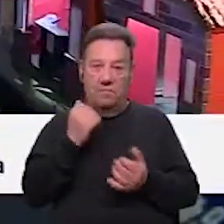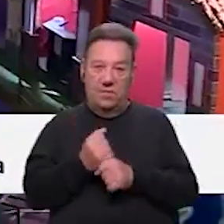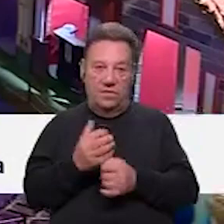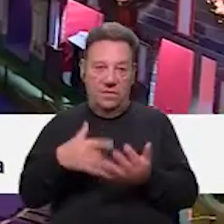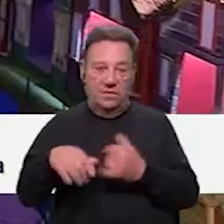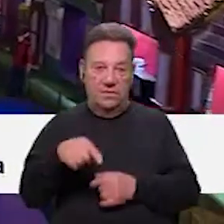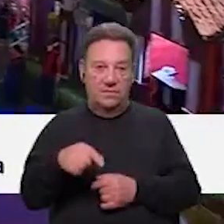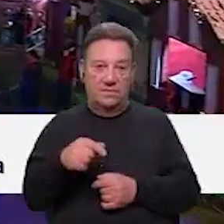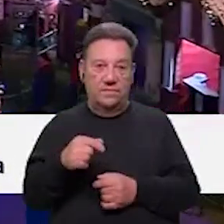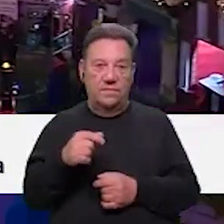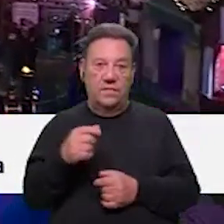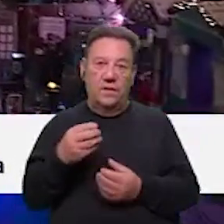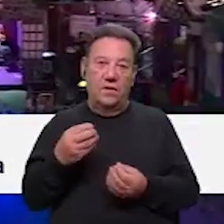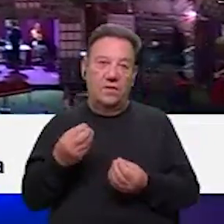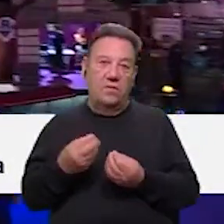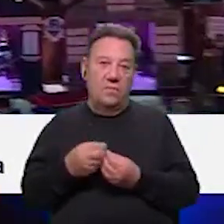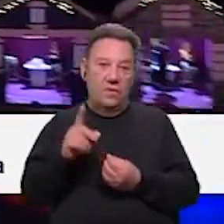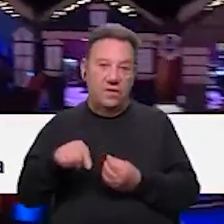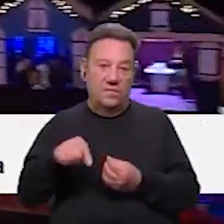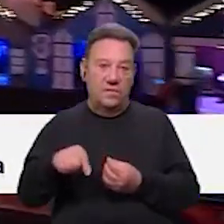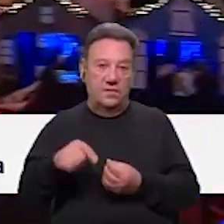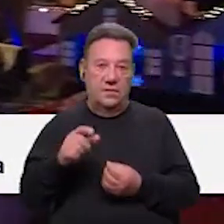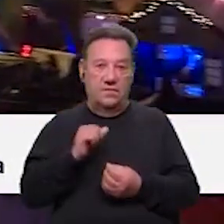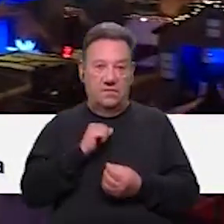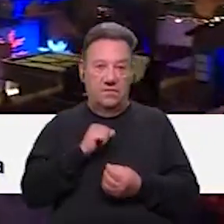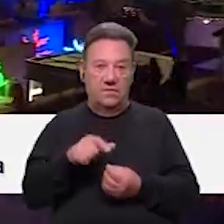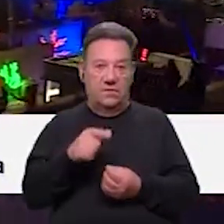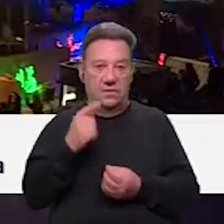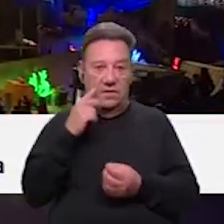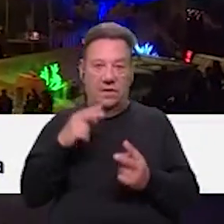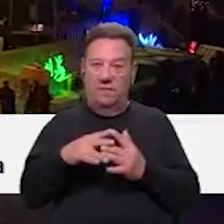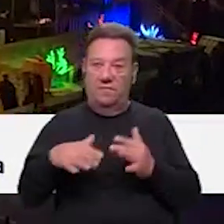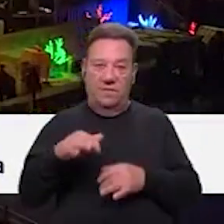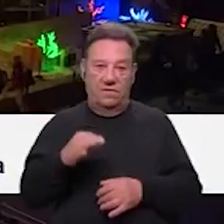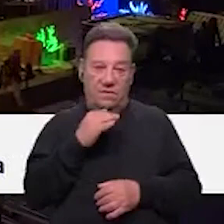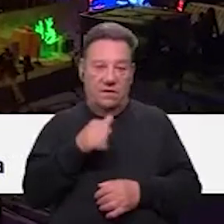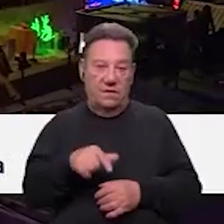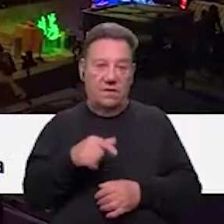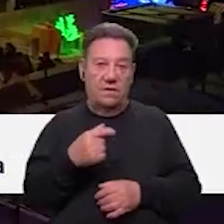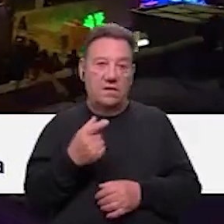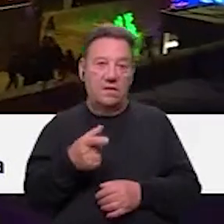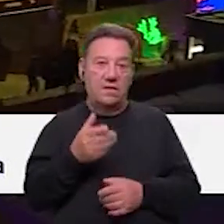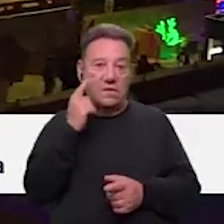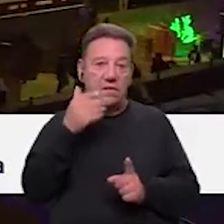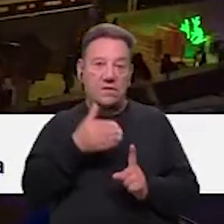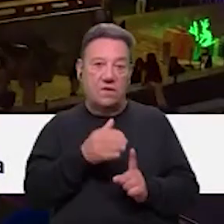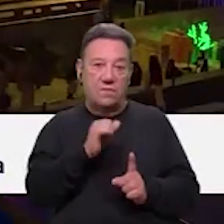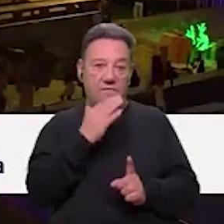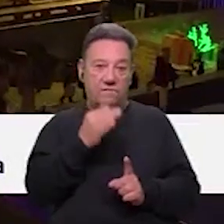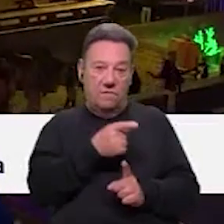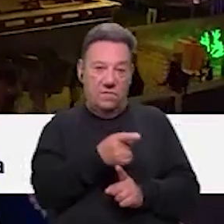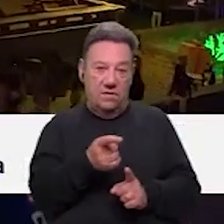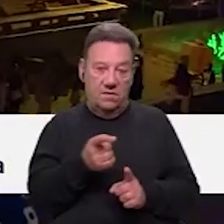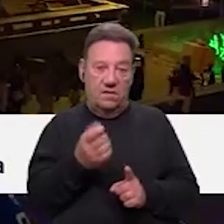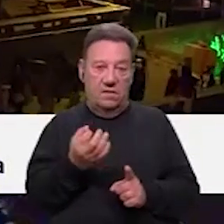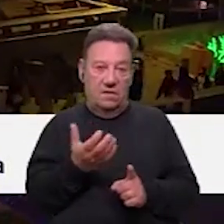que compõem também este nosso evento. Um evento, como disse, direcionado para famílias, claro,